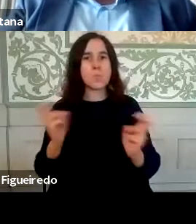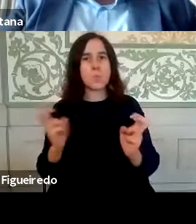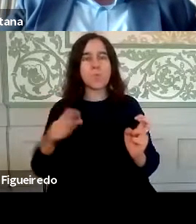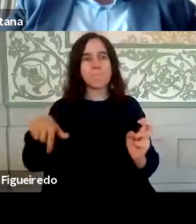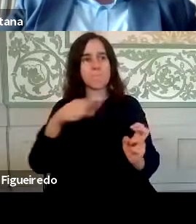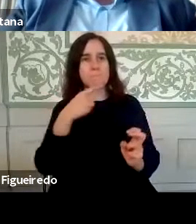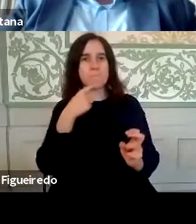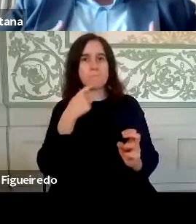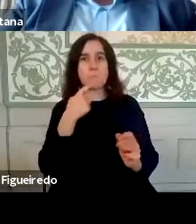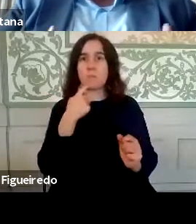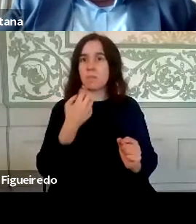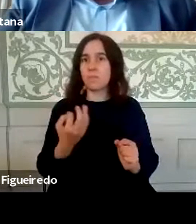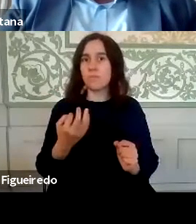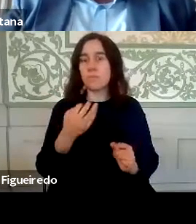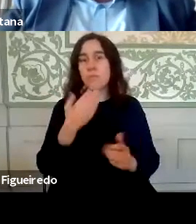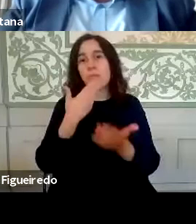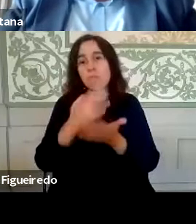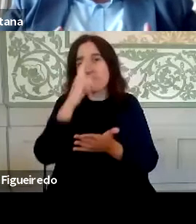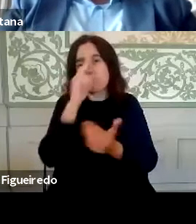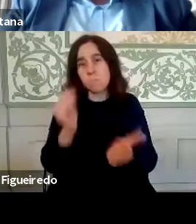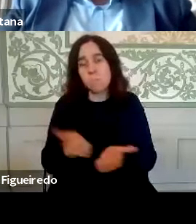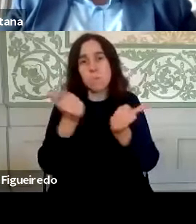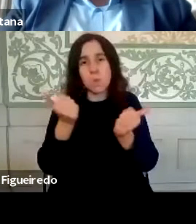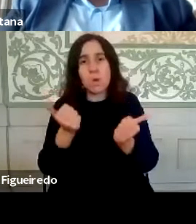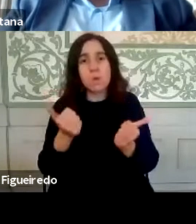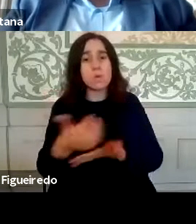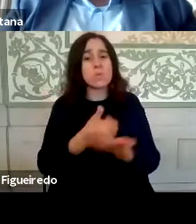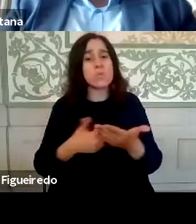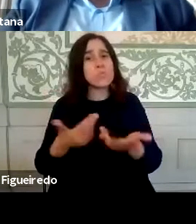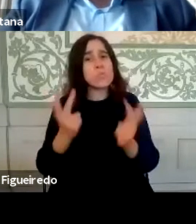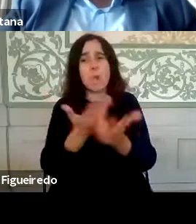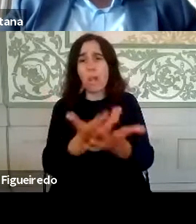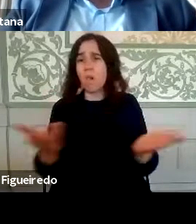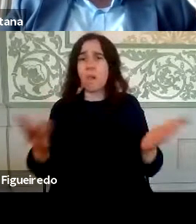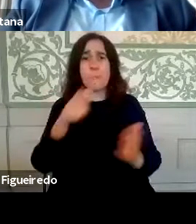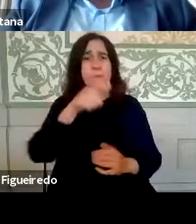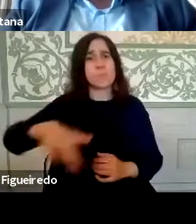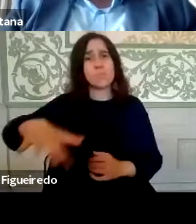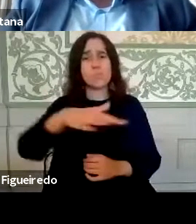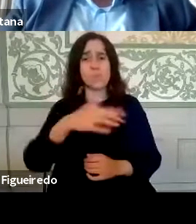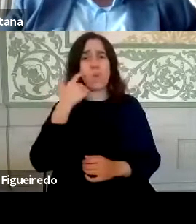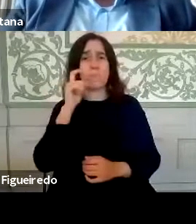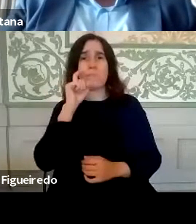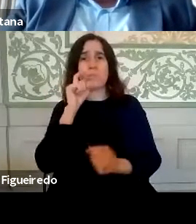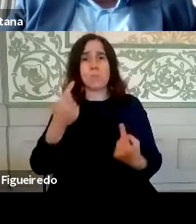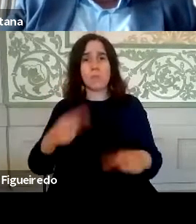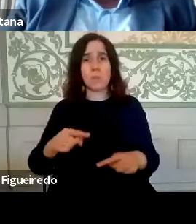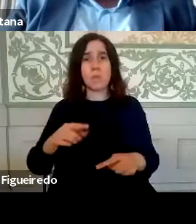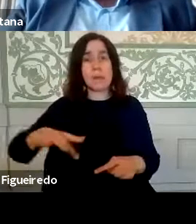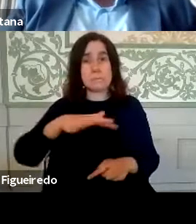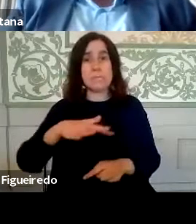E foi entendido que se estava a fazer o melhor que se podia e a desenvolver os recursos que tinham para que as pessoas pudessem estar protegidas e elas em